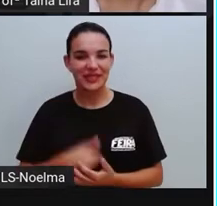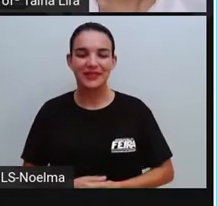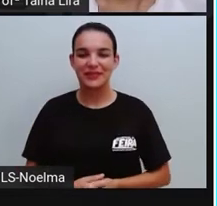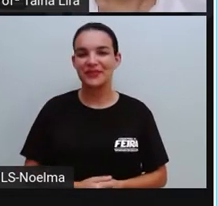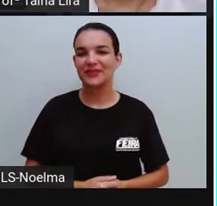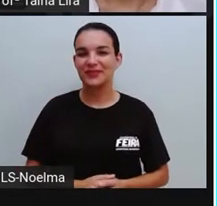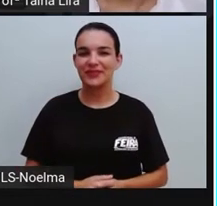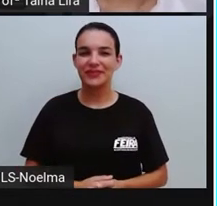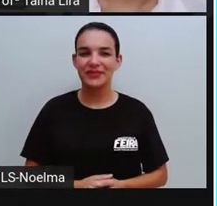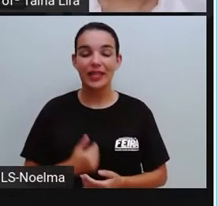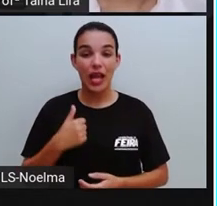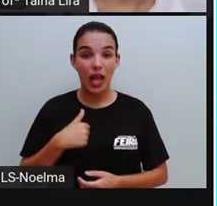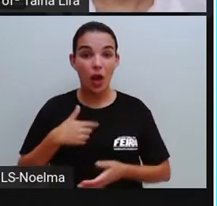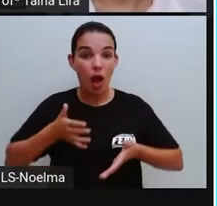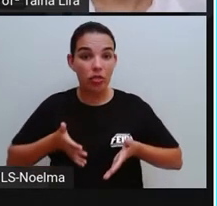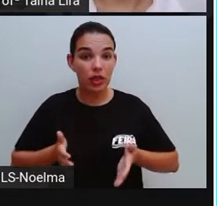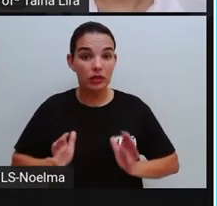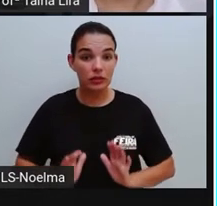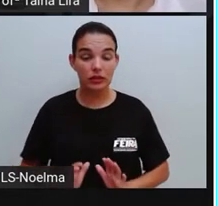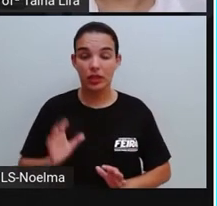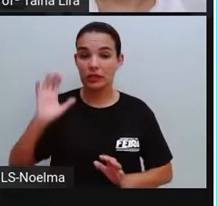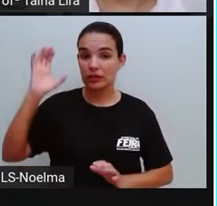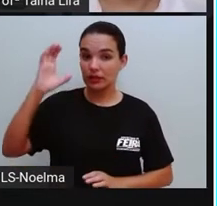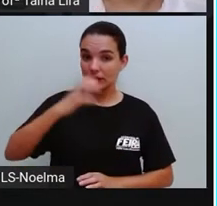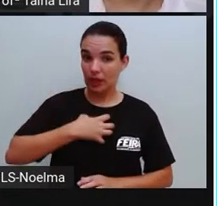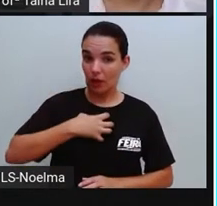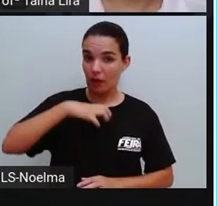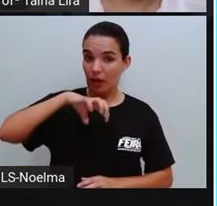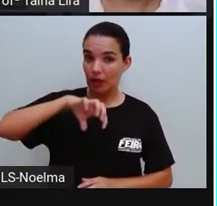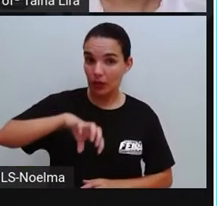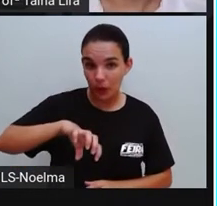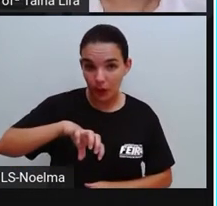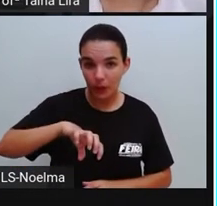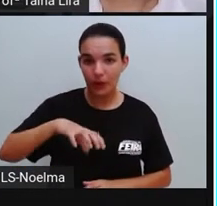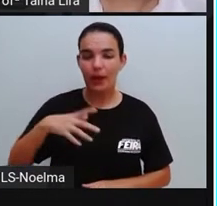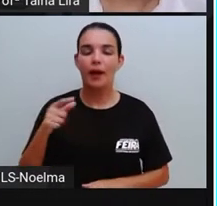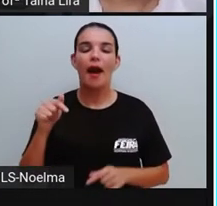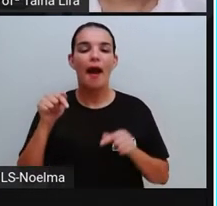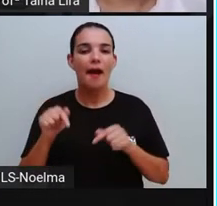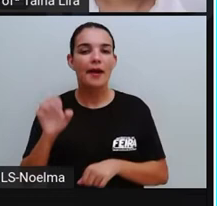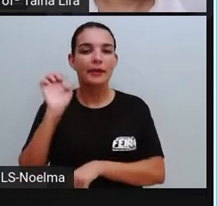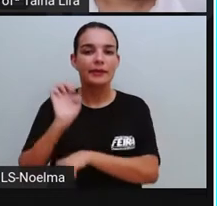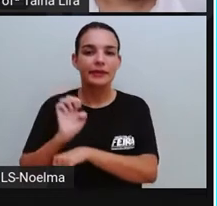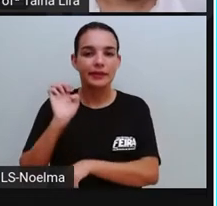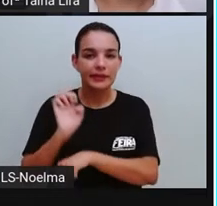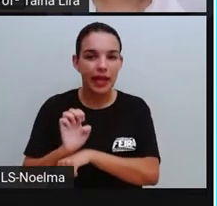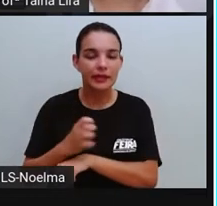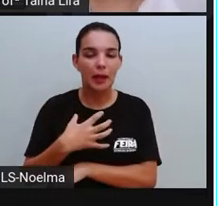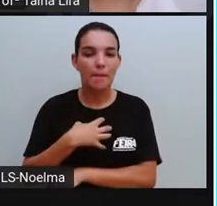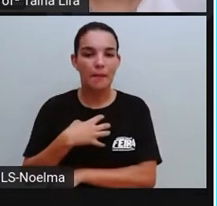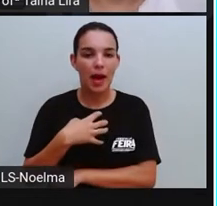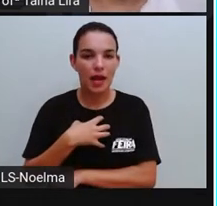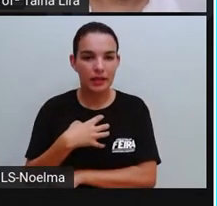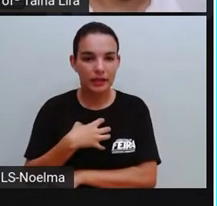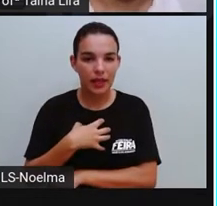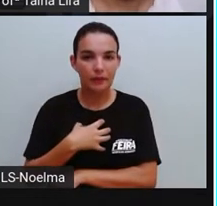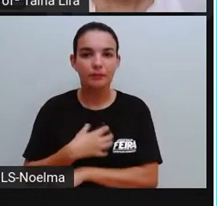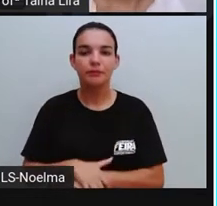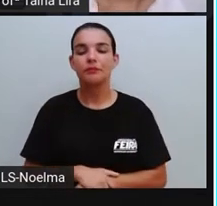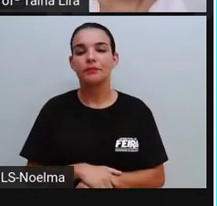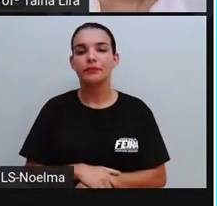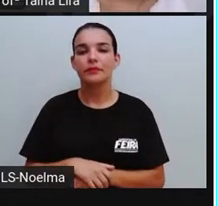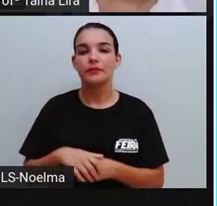Então, eu nasci em Salvador, tá? Eu não nasci aqui em Feira de Santana, eu nasci em Salvador.